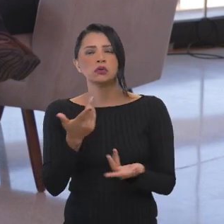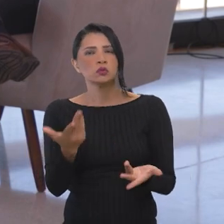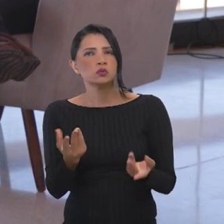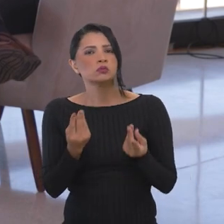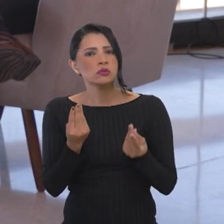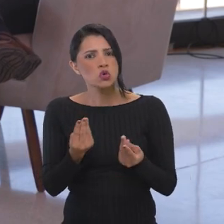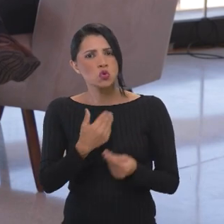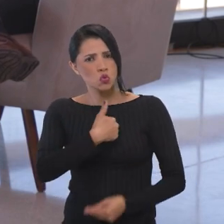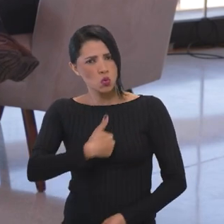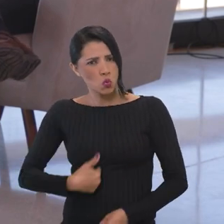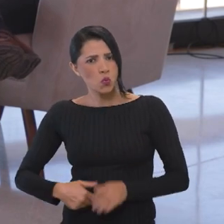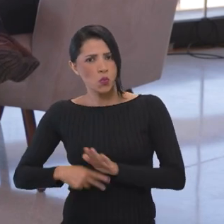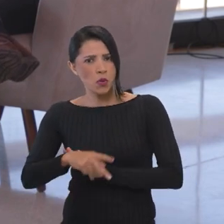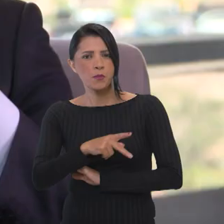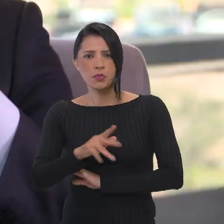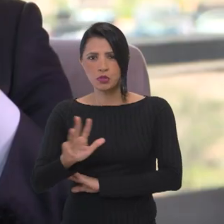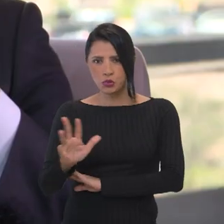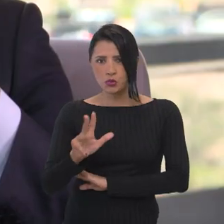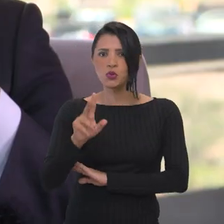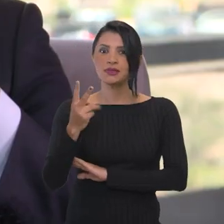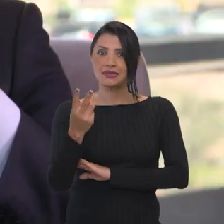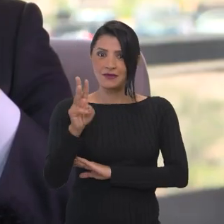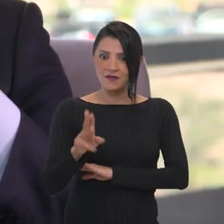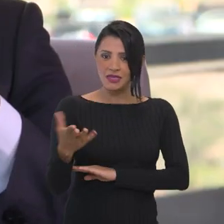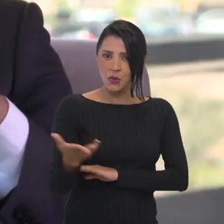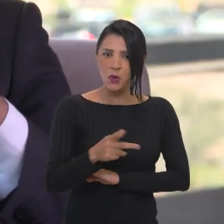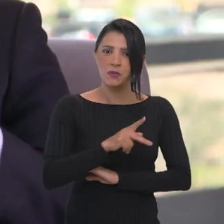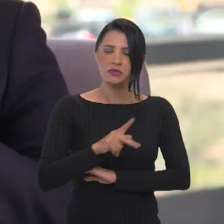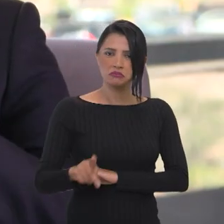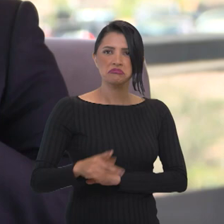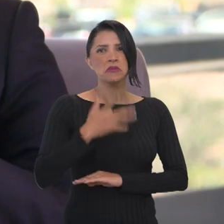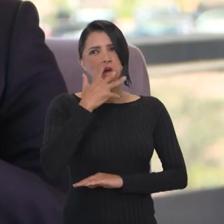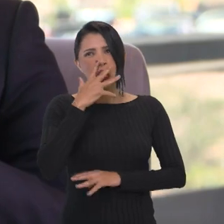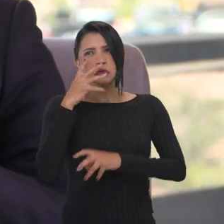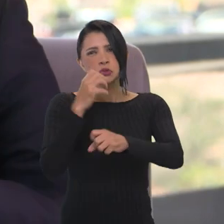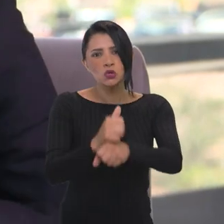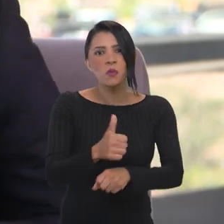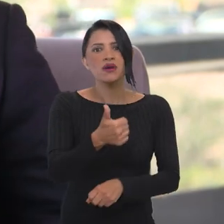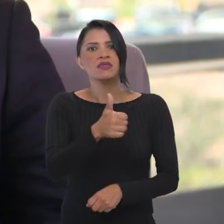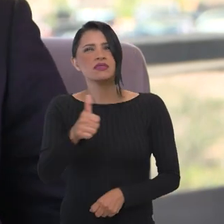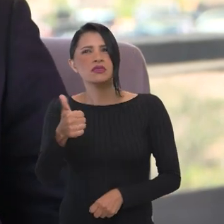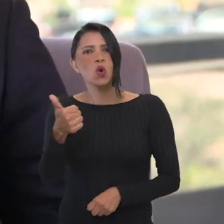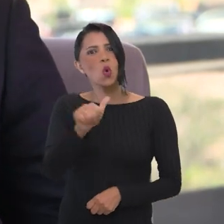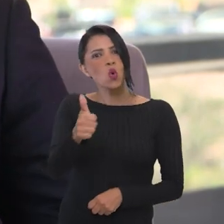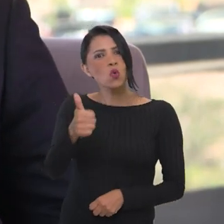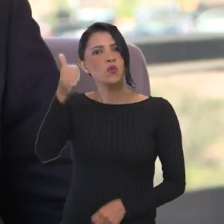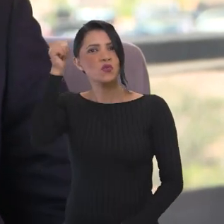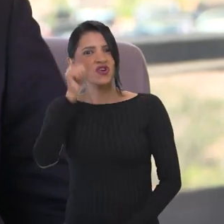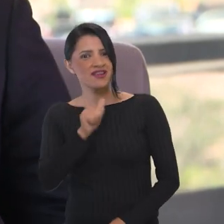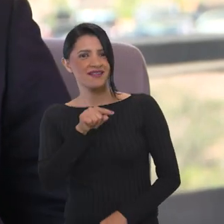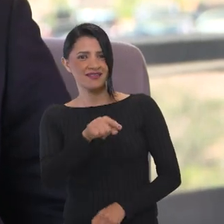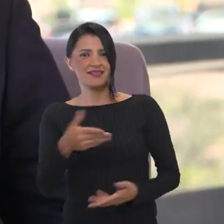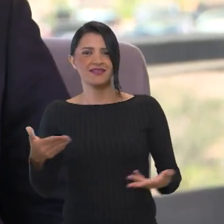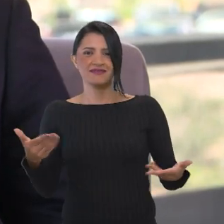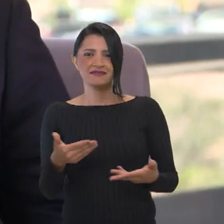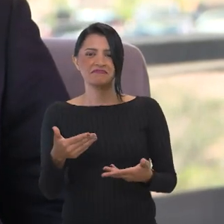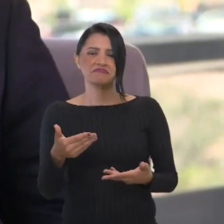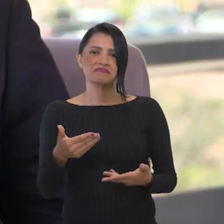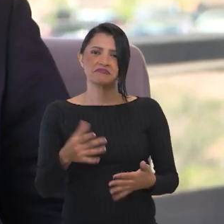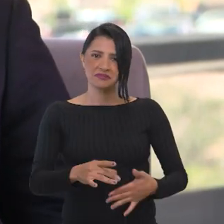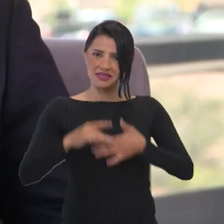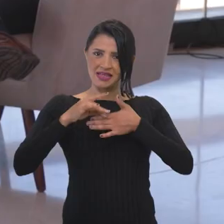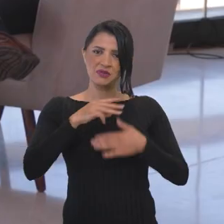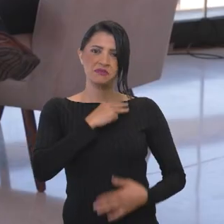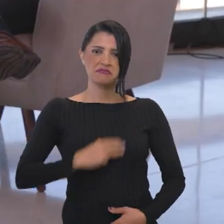se eu não me engano, são 10, 11 mulheres que estão no primeiro escalão. Ou seja, houve esse olhar para o público feminino, nessa valorização,